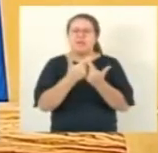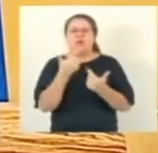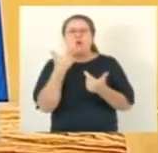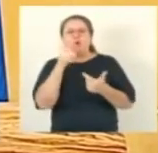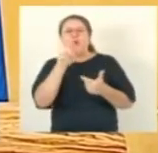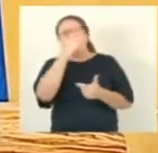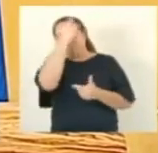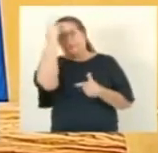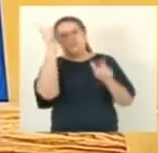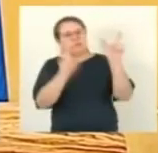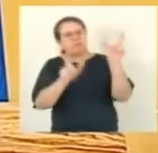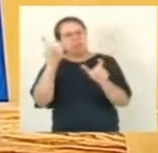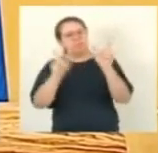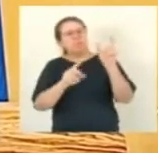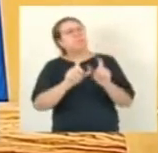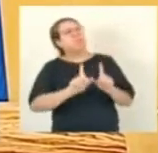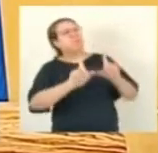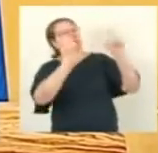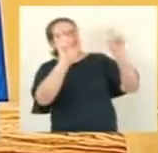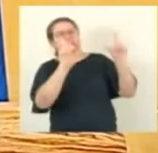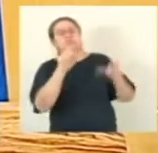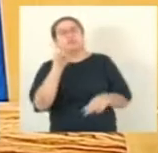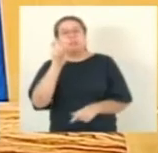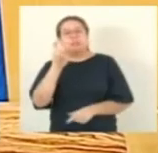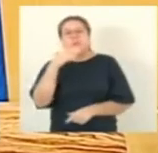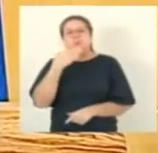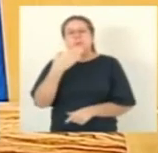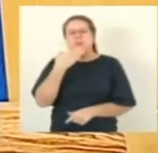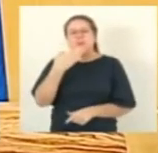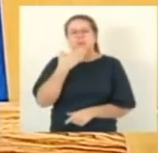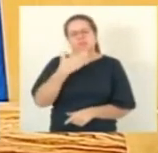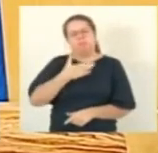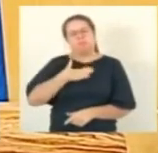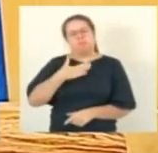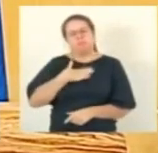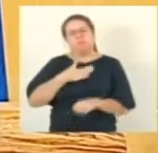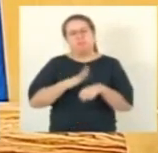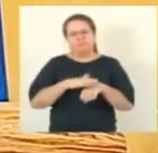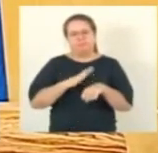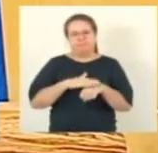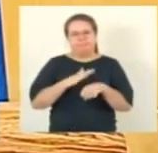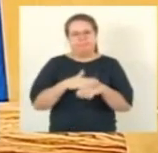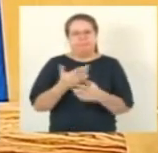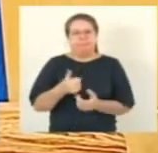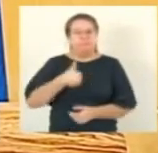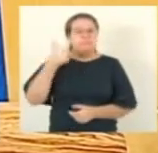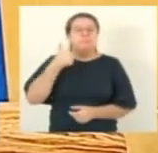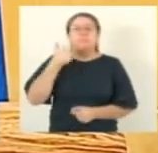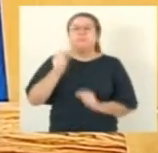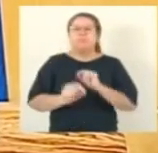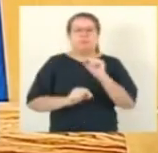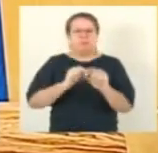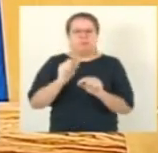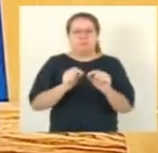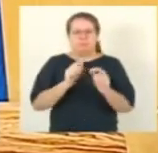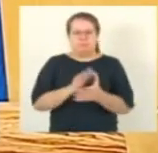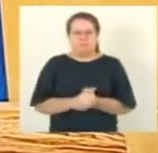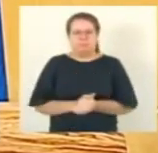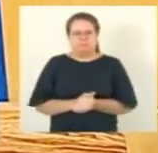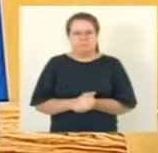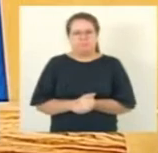na pauta, são cinco indicações de nossa autoria. E a primeira é para